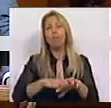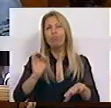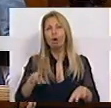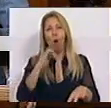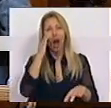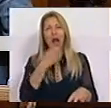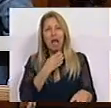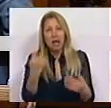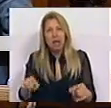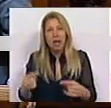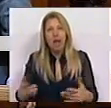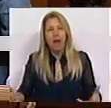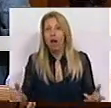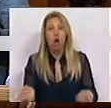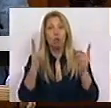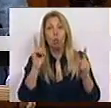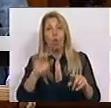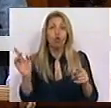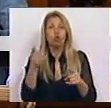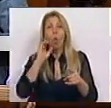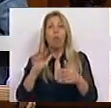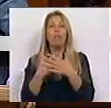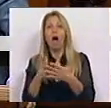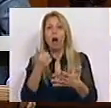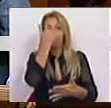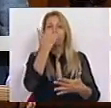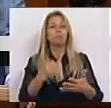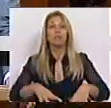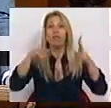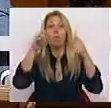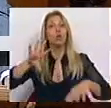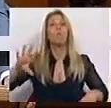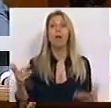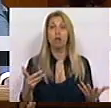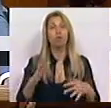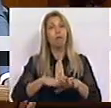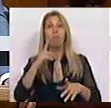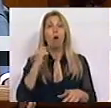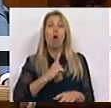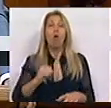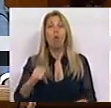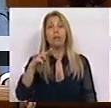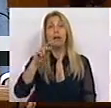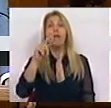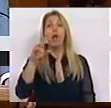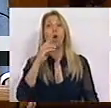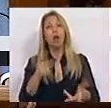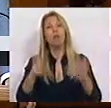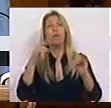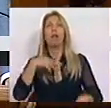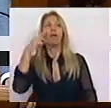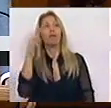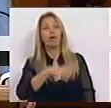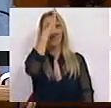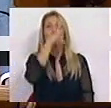que vivemos. Não é um entrave ao desenhamento do país. Contra a vulgata neoliberal que vê no Estado e nas políticas públicas